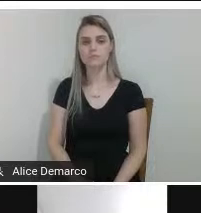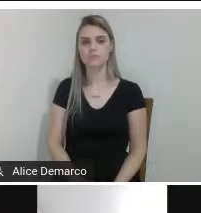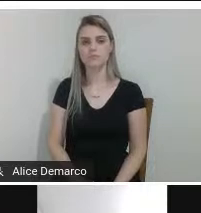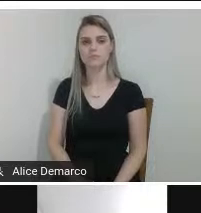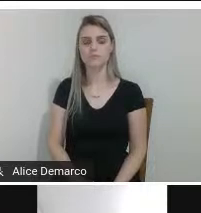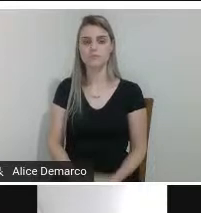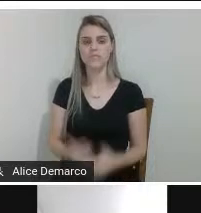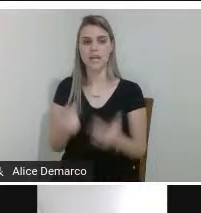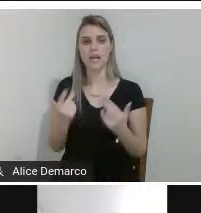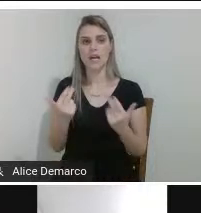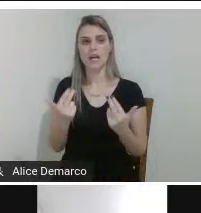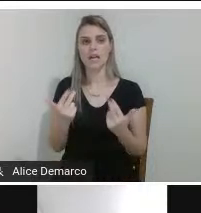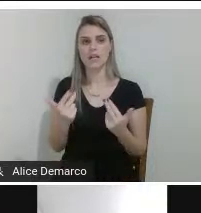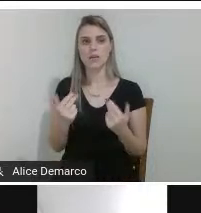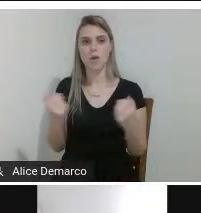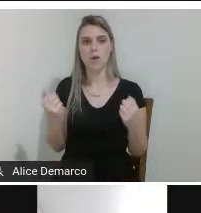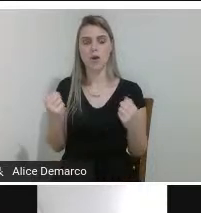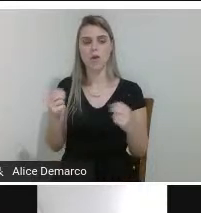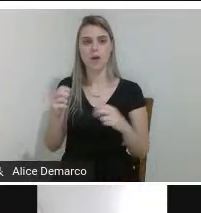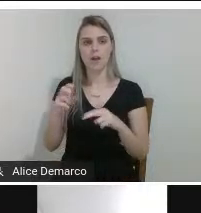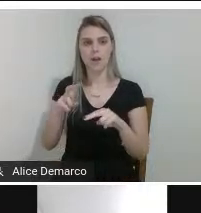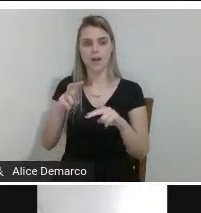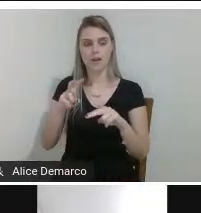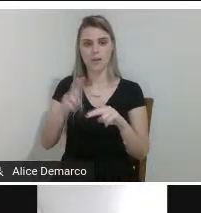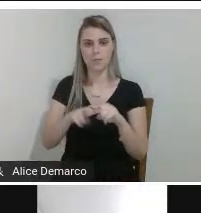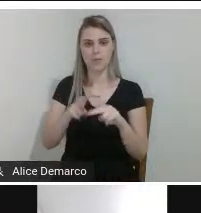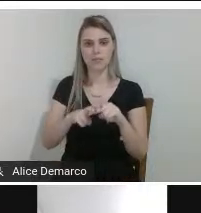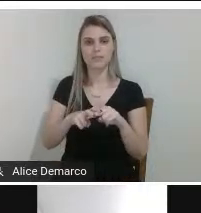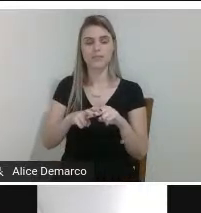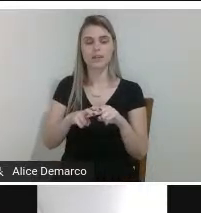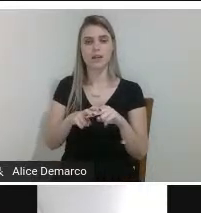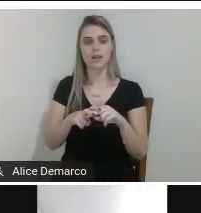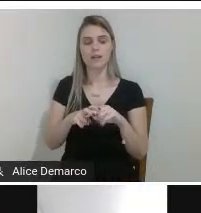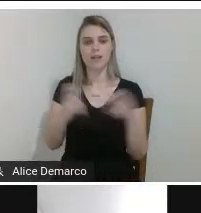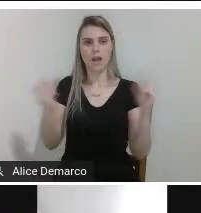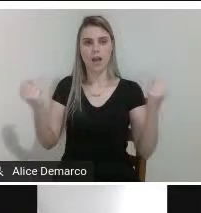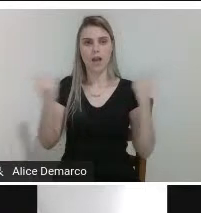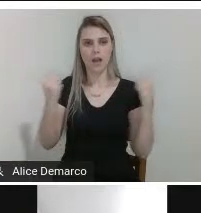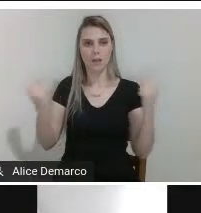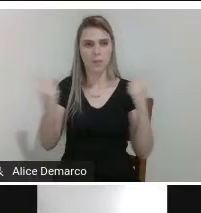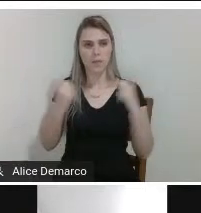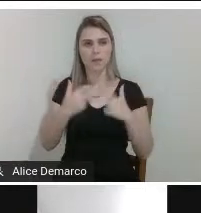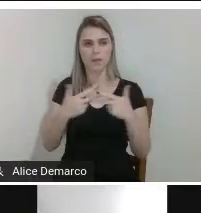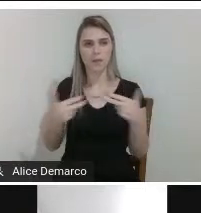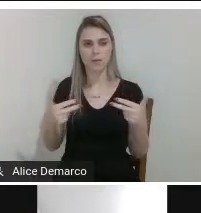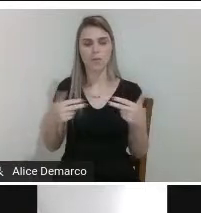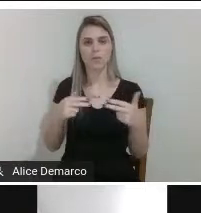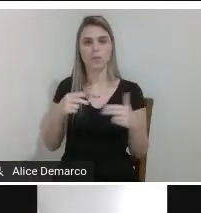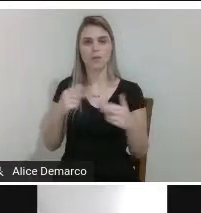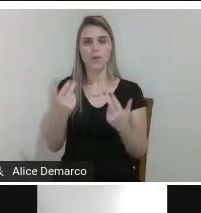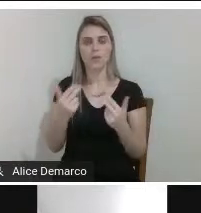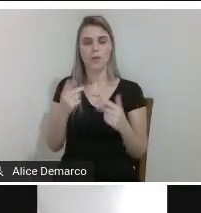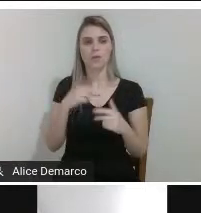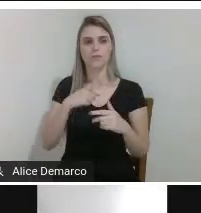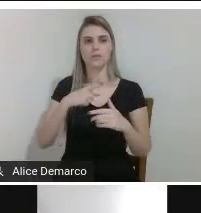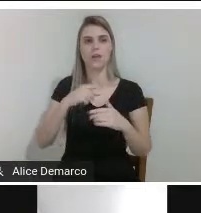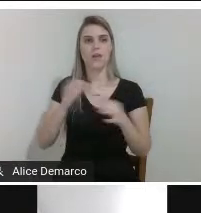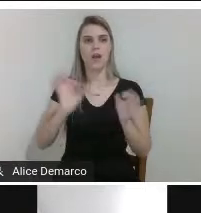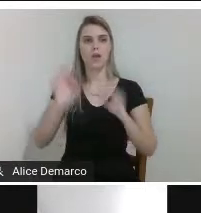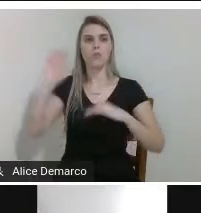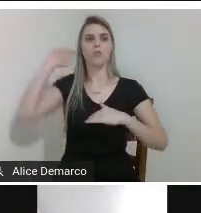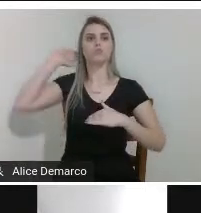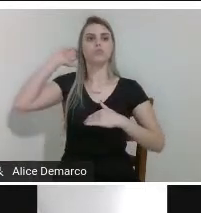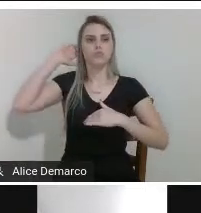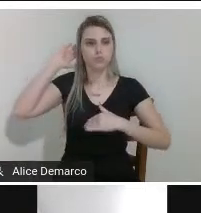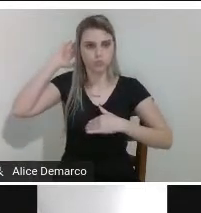cadeiras das academias ela conta com a regulagem como a Júlia citou naqueles ângulos podendo variar ainda mais